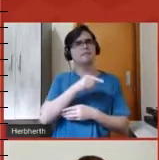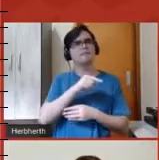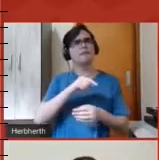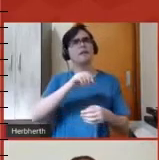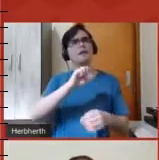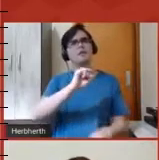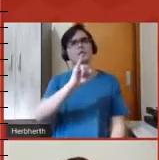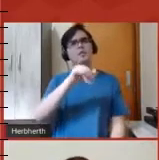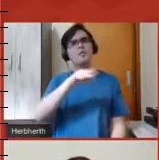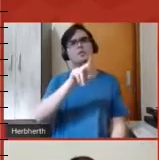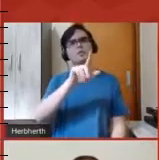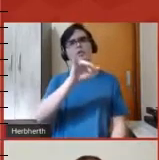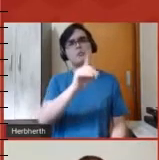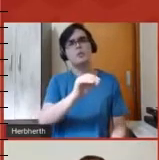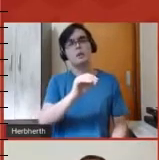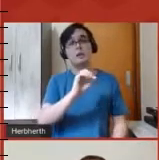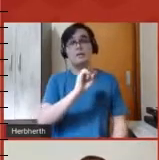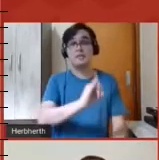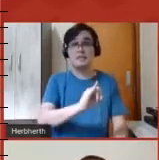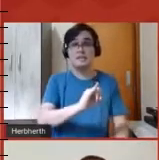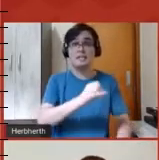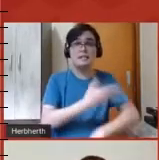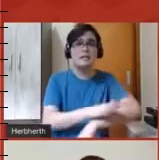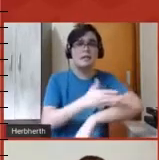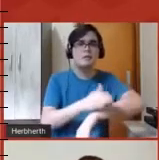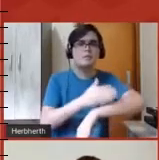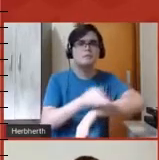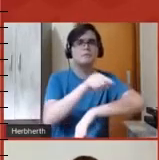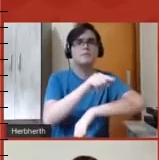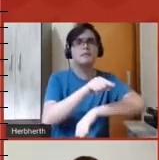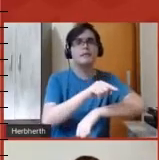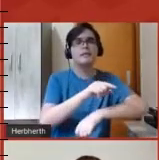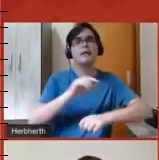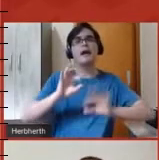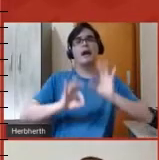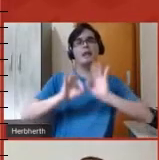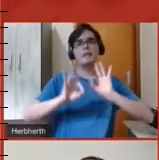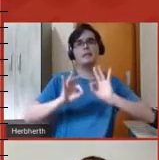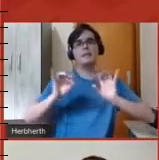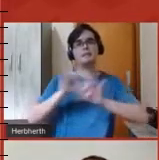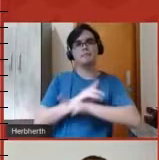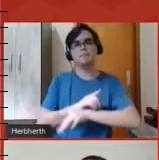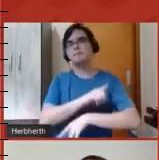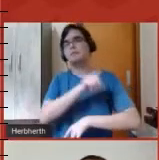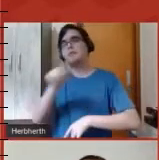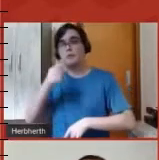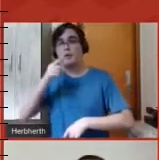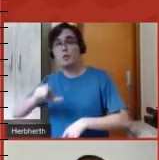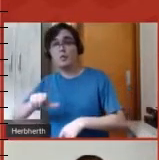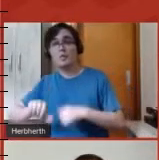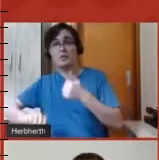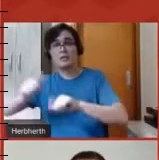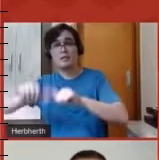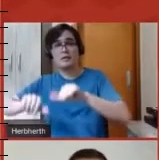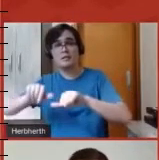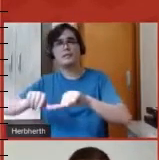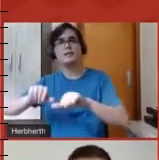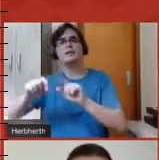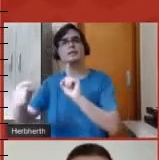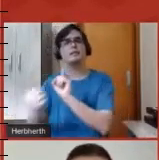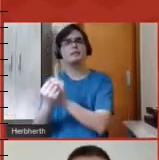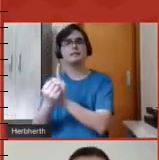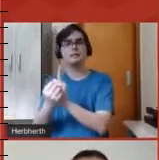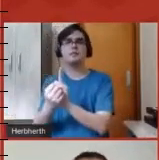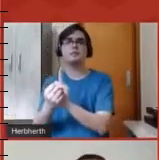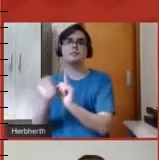simulados, mas bem preparado ele estaria para fazer essas avaliações assíncronas e conseguir ali boas